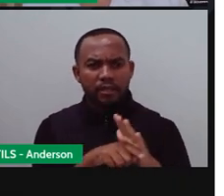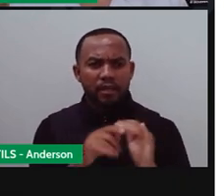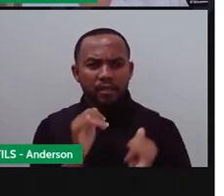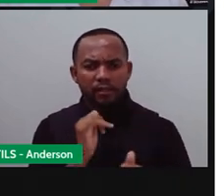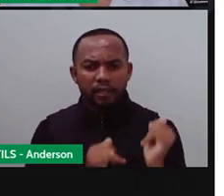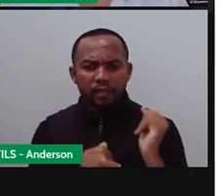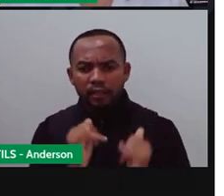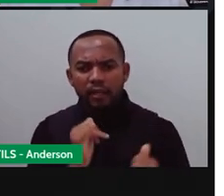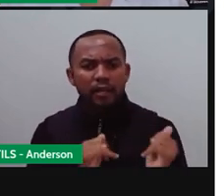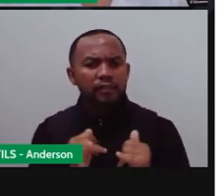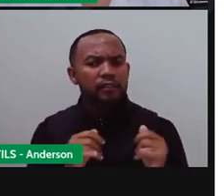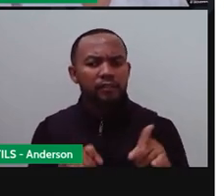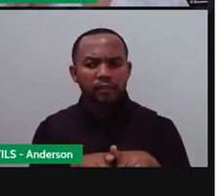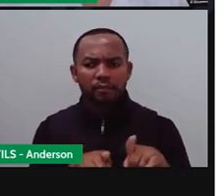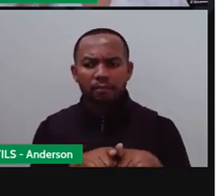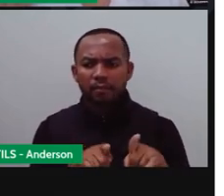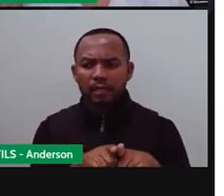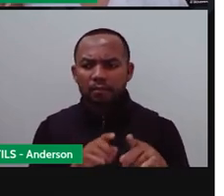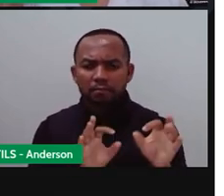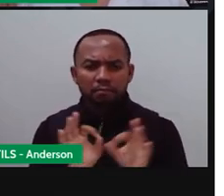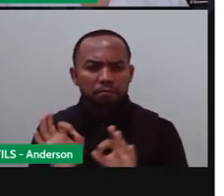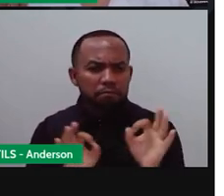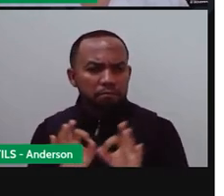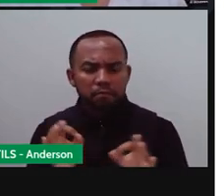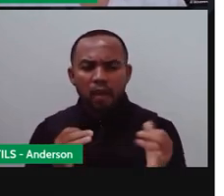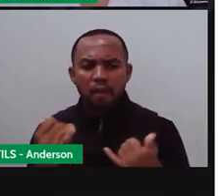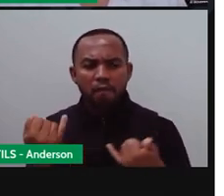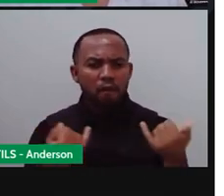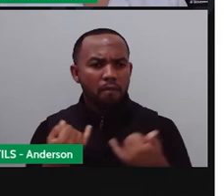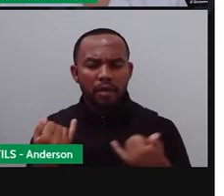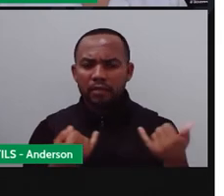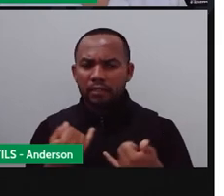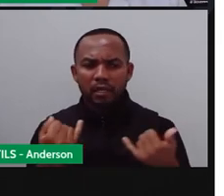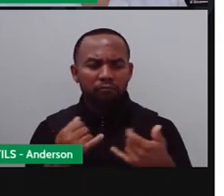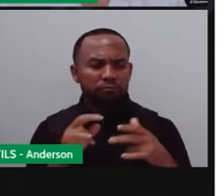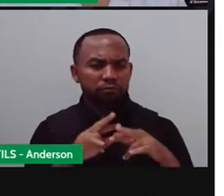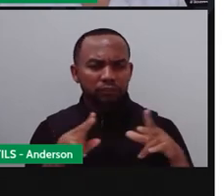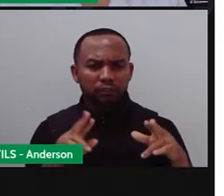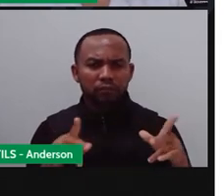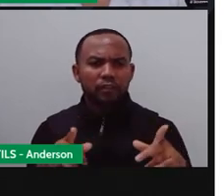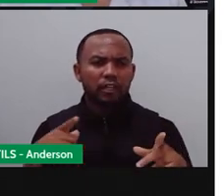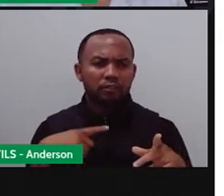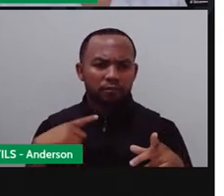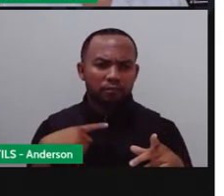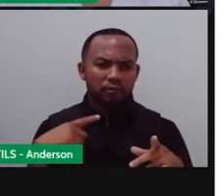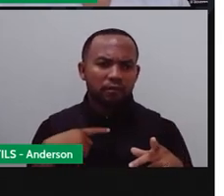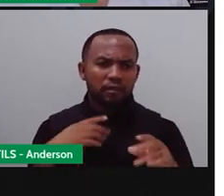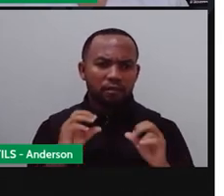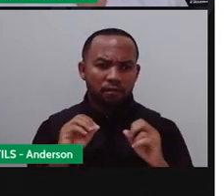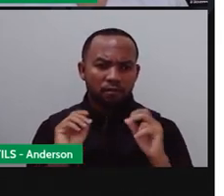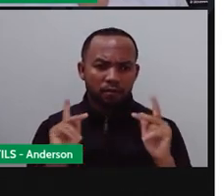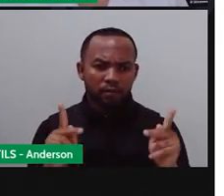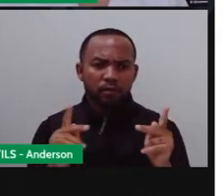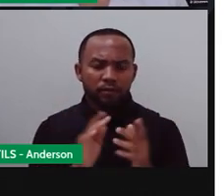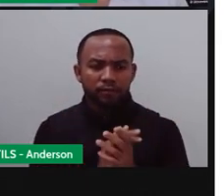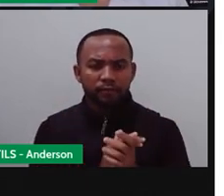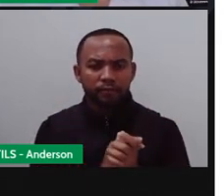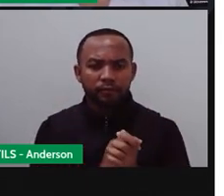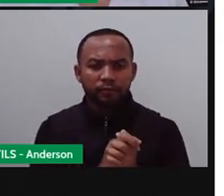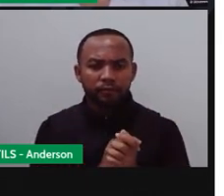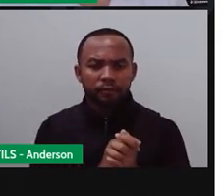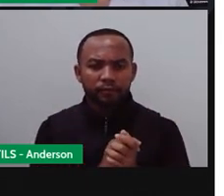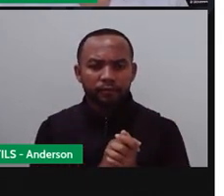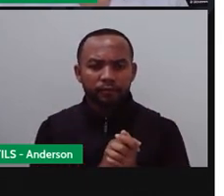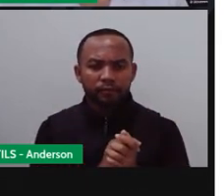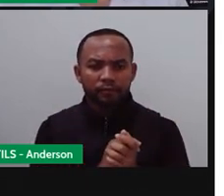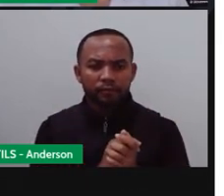e construírem o gráfico, né? De acordo com as informações que vocês tiverem, tá? Então vamos passando aqui.